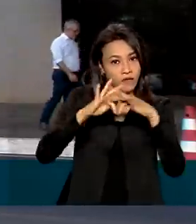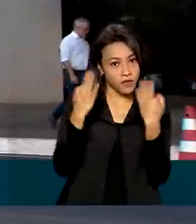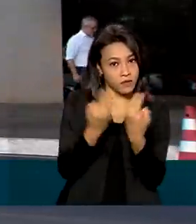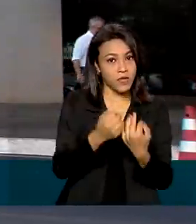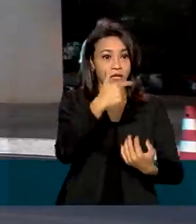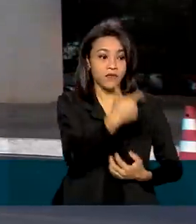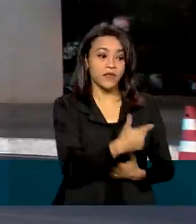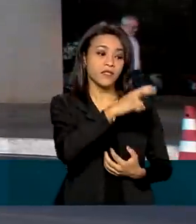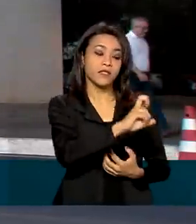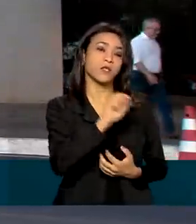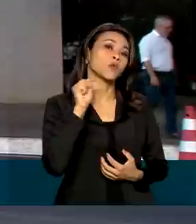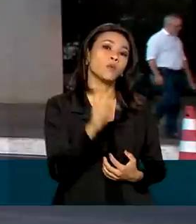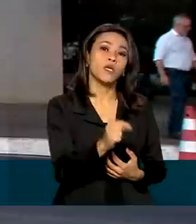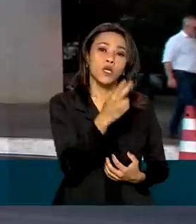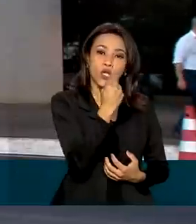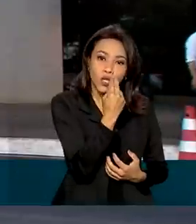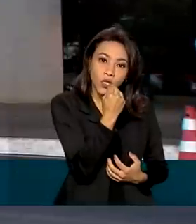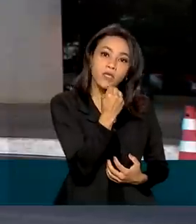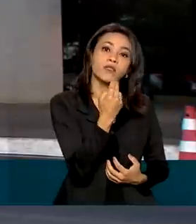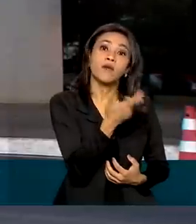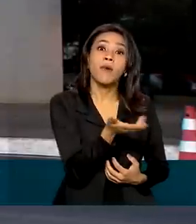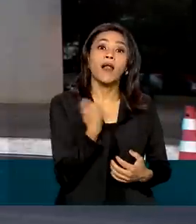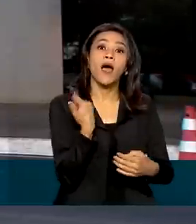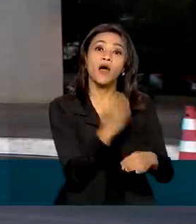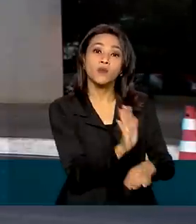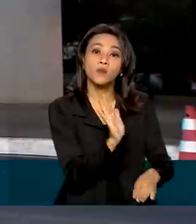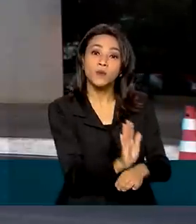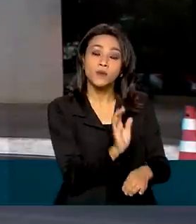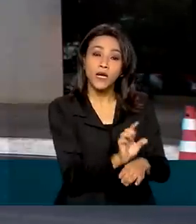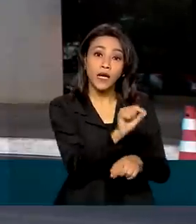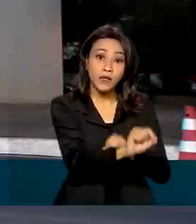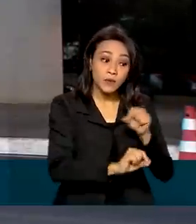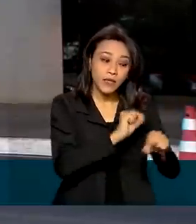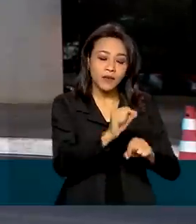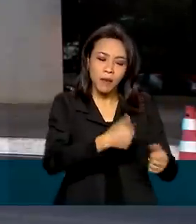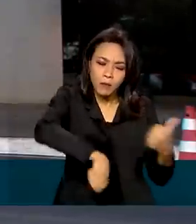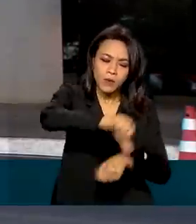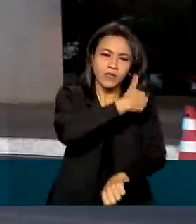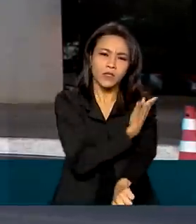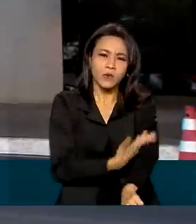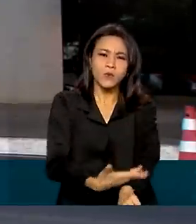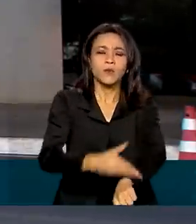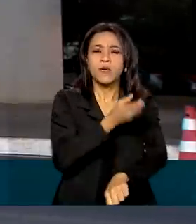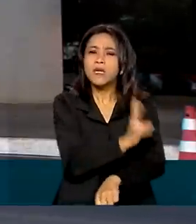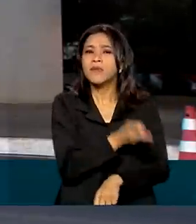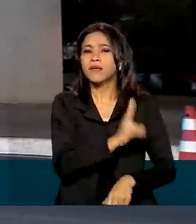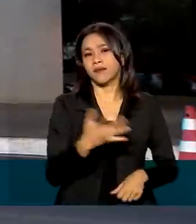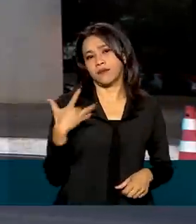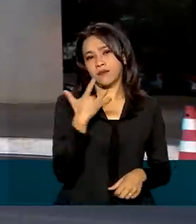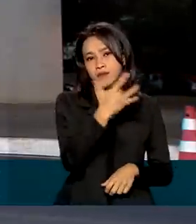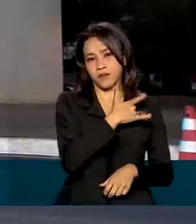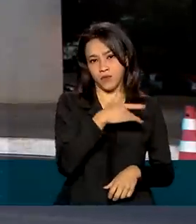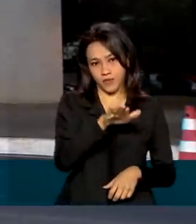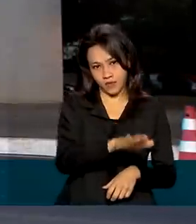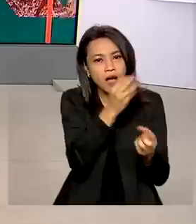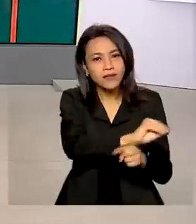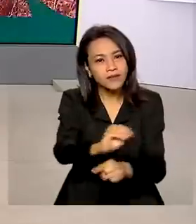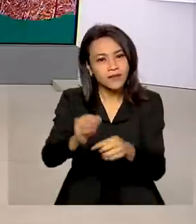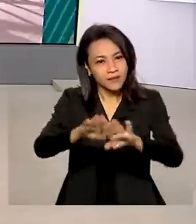25 mil nutricionistas preparados para ajudar na formação de hábitos e na manutenção da saúde das crianças.